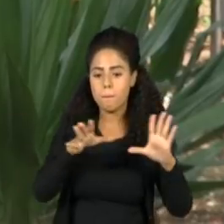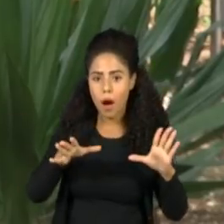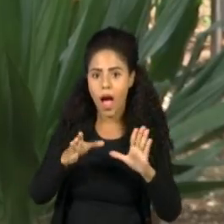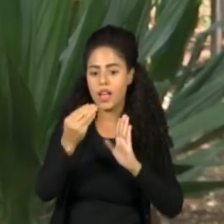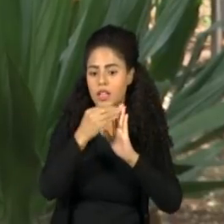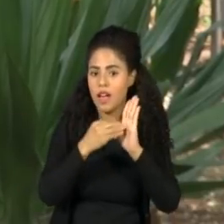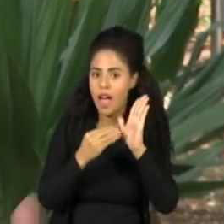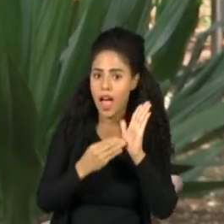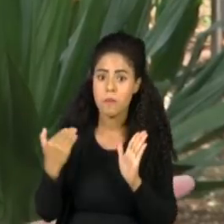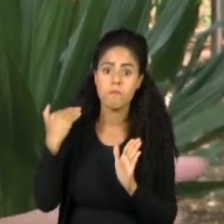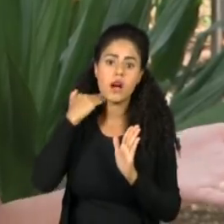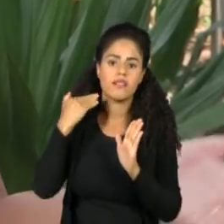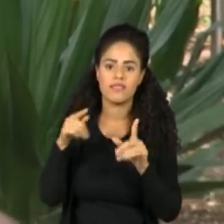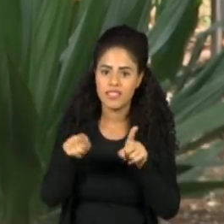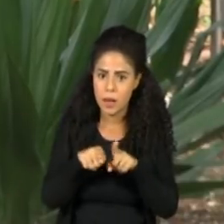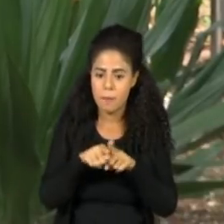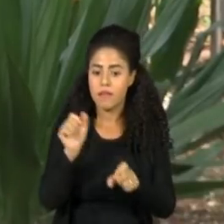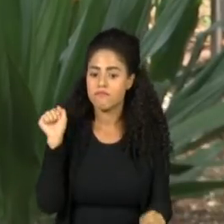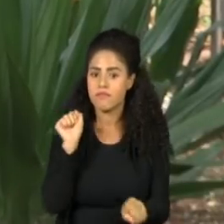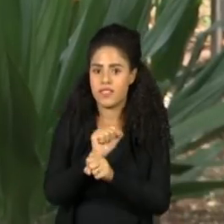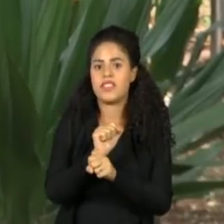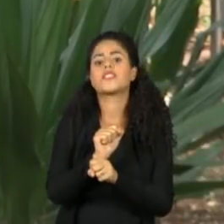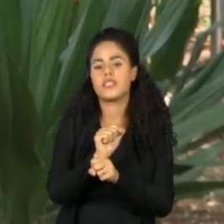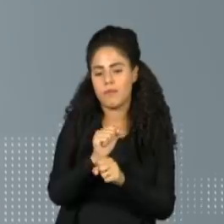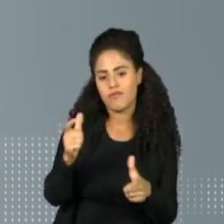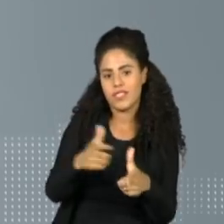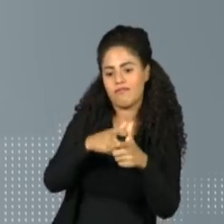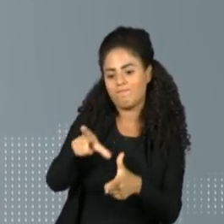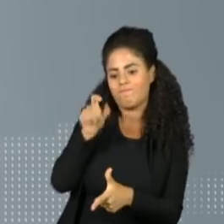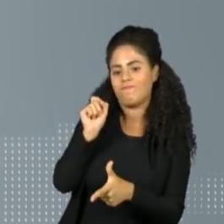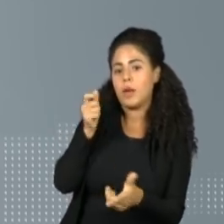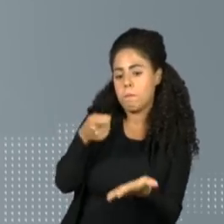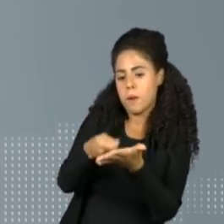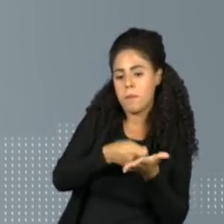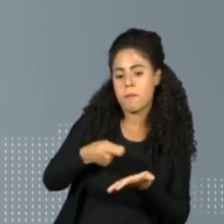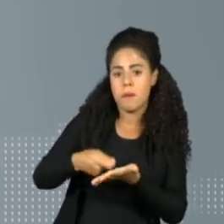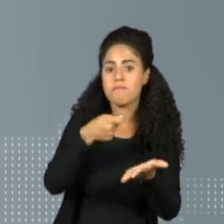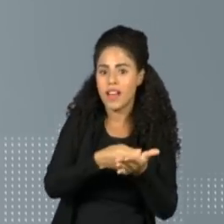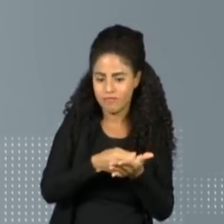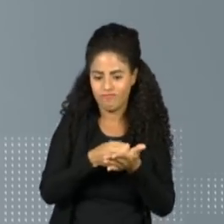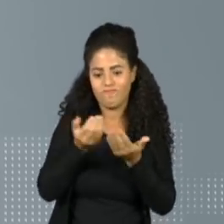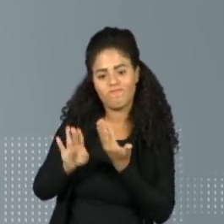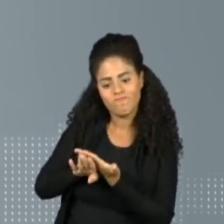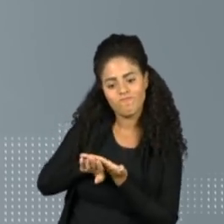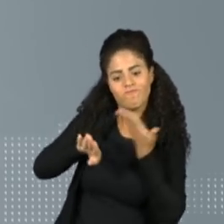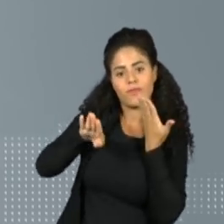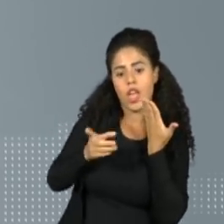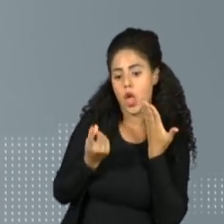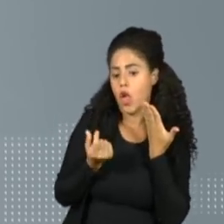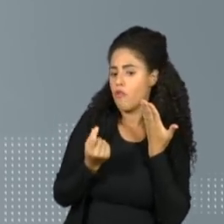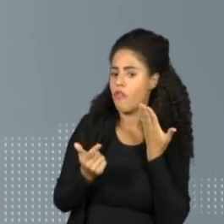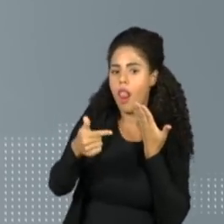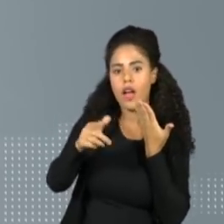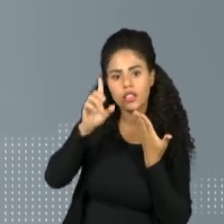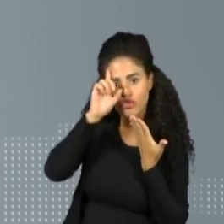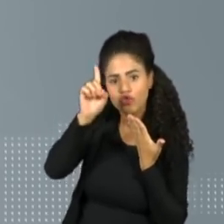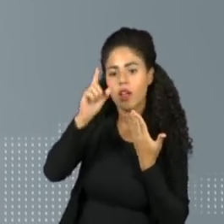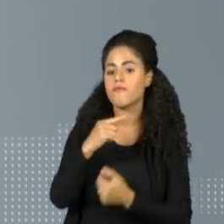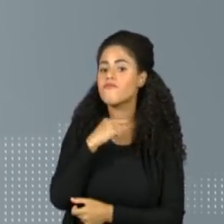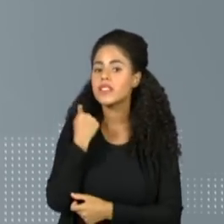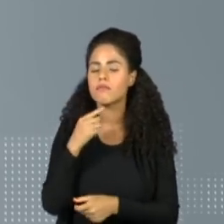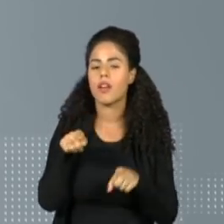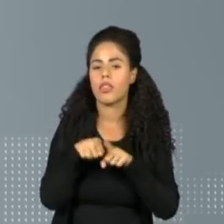da conta a ser paga e esperar que seja escolhido. As contas são separadas por faixa de valor ou data de vencimento.